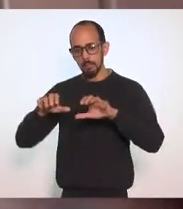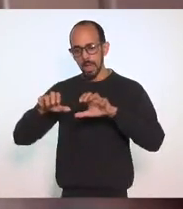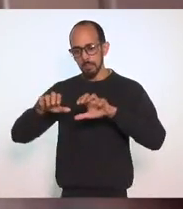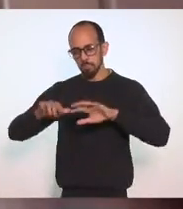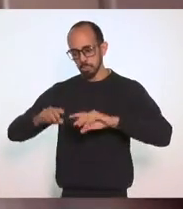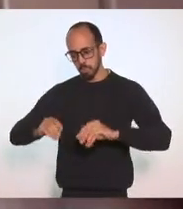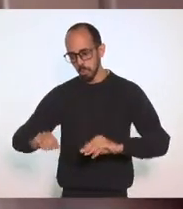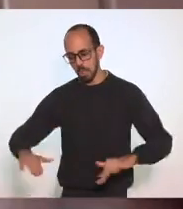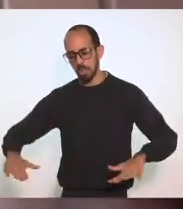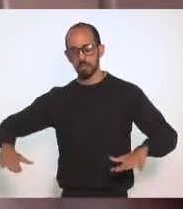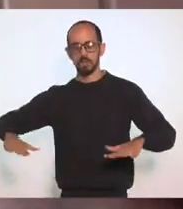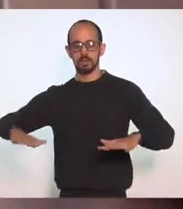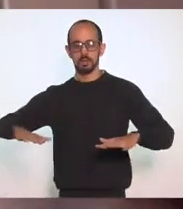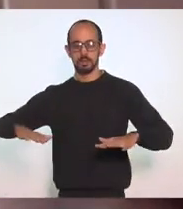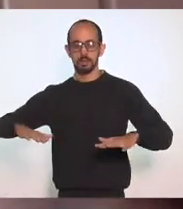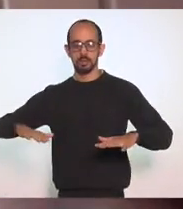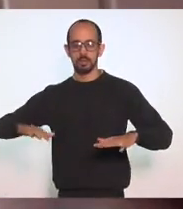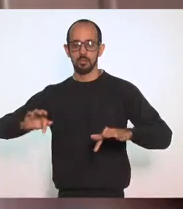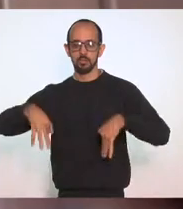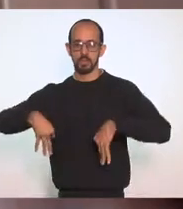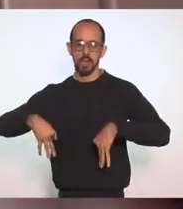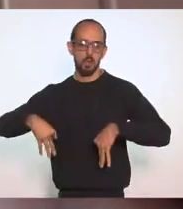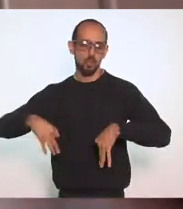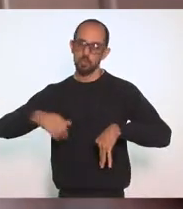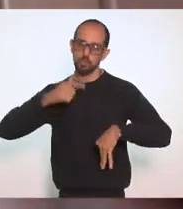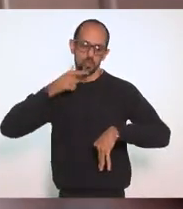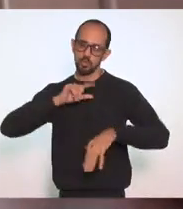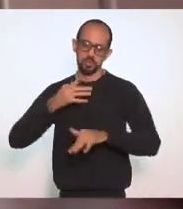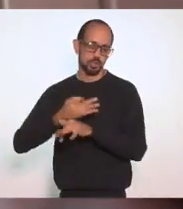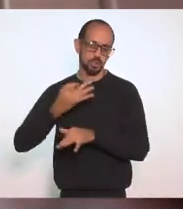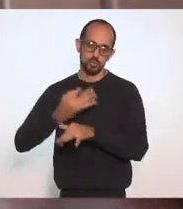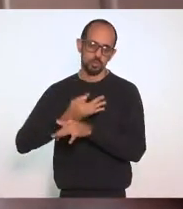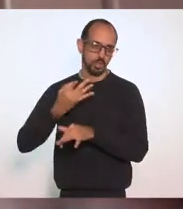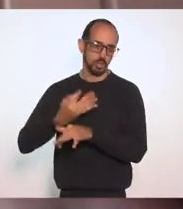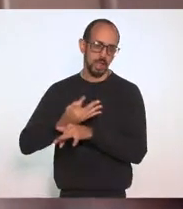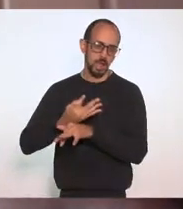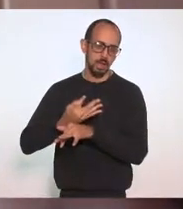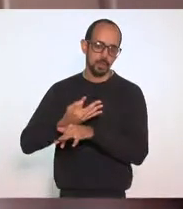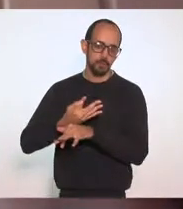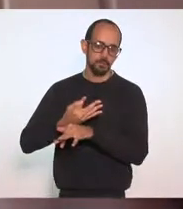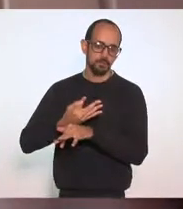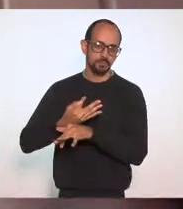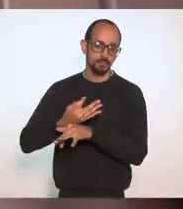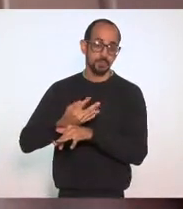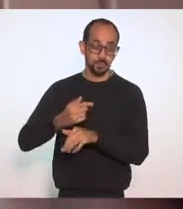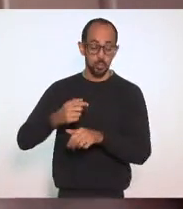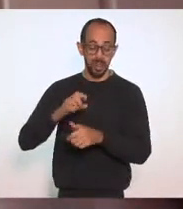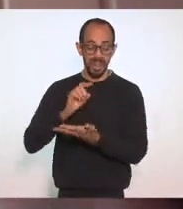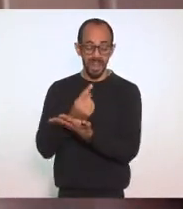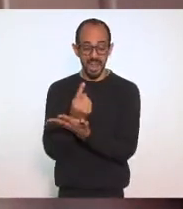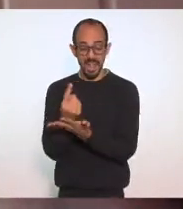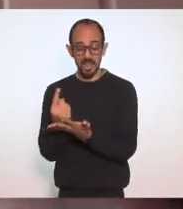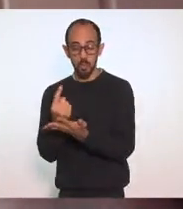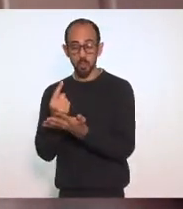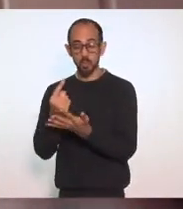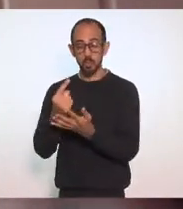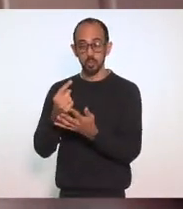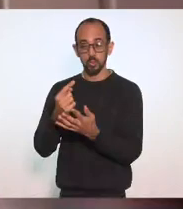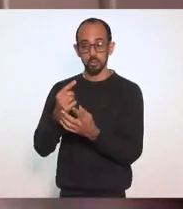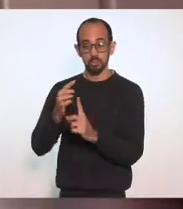um desmoronamento Ao final E é preciso que a gente Traga debates Que são difíceis